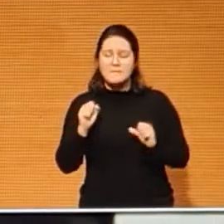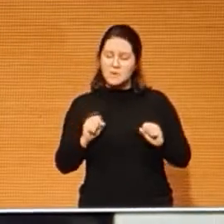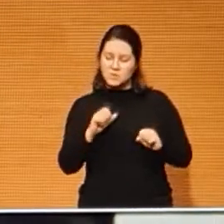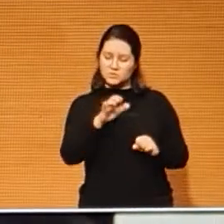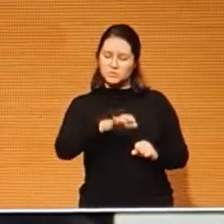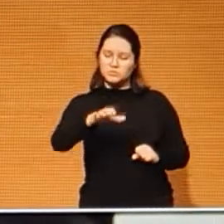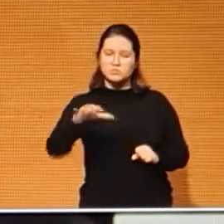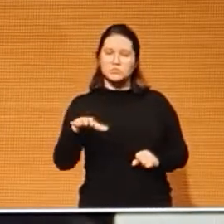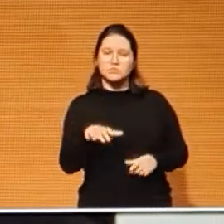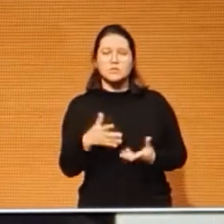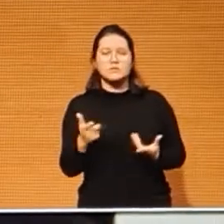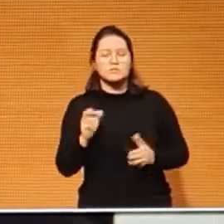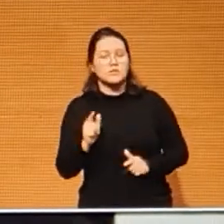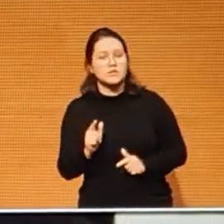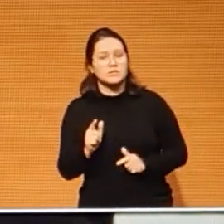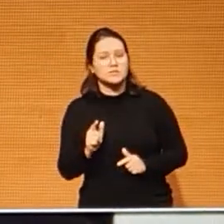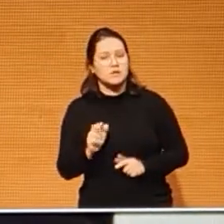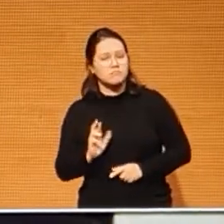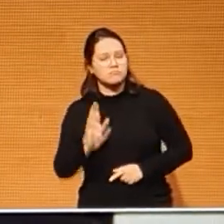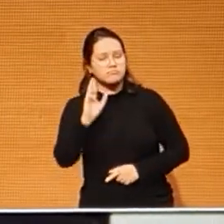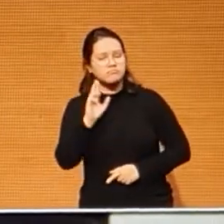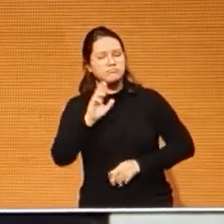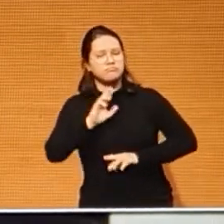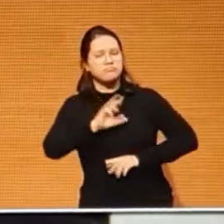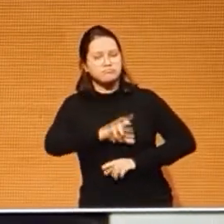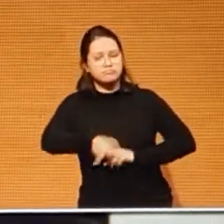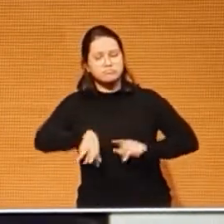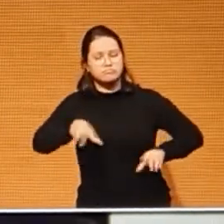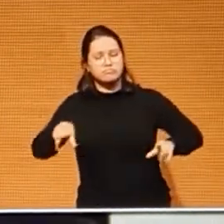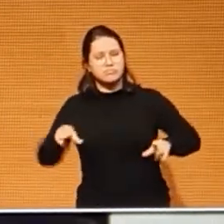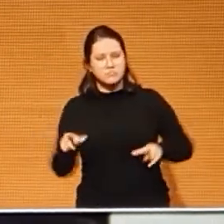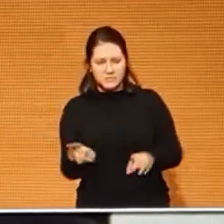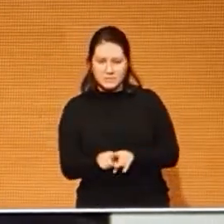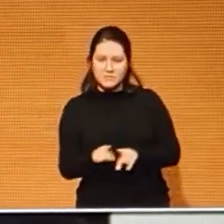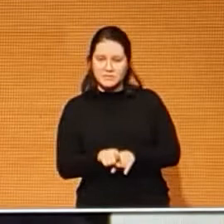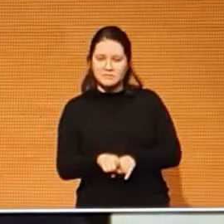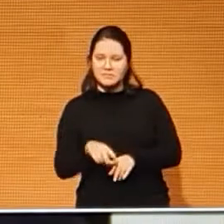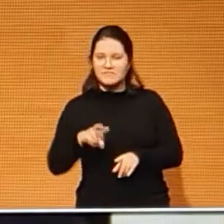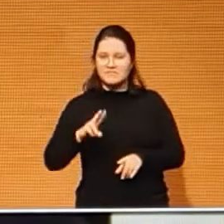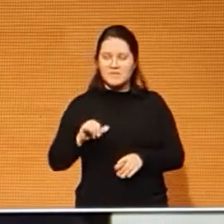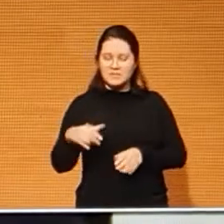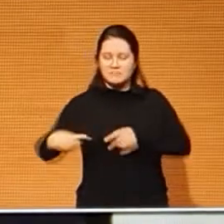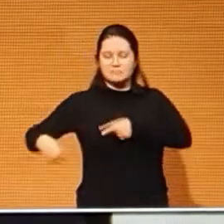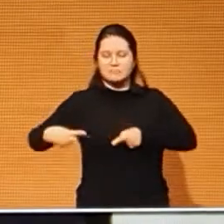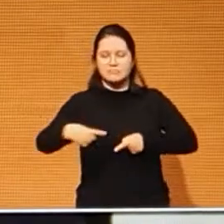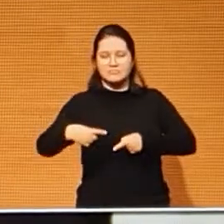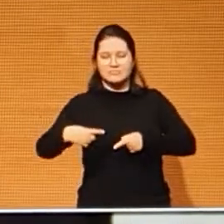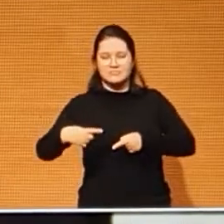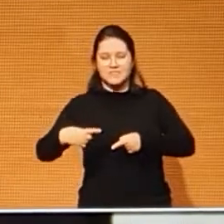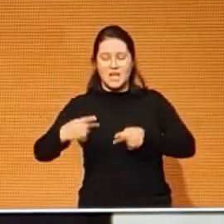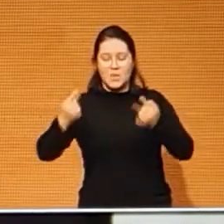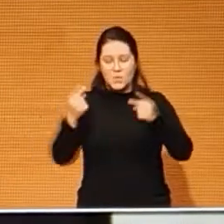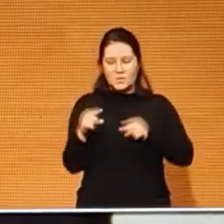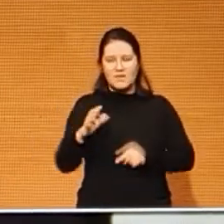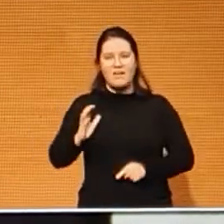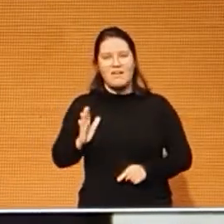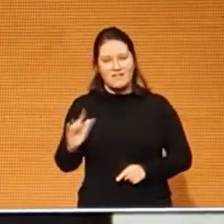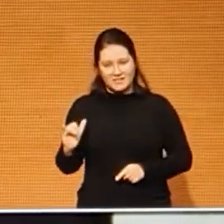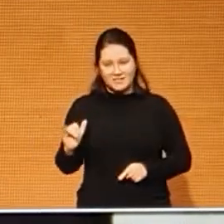partições diferentes, com chefes diferentes. a melhorar uma disputa com reflexos na ética e moral dos servidores.